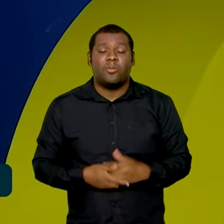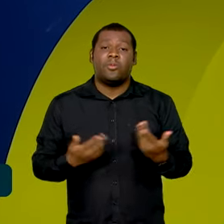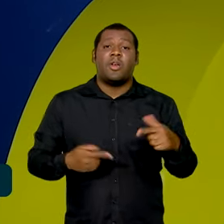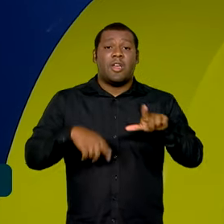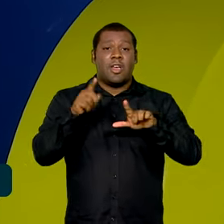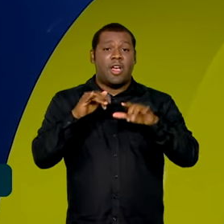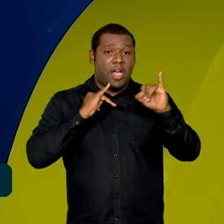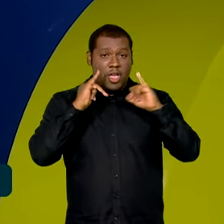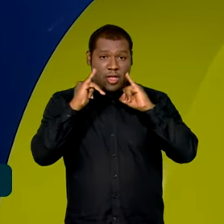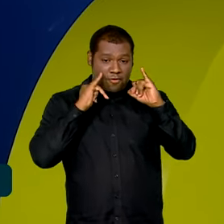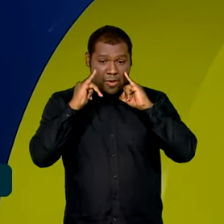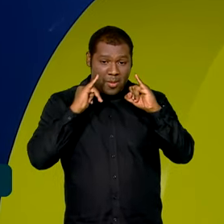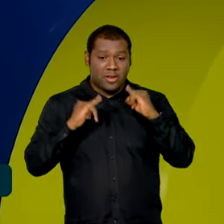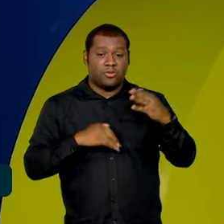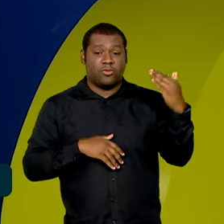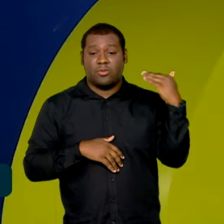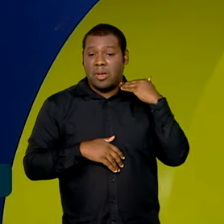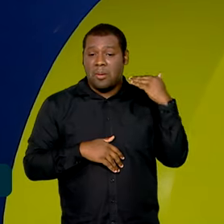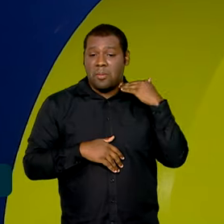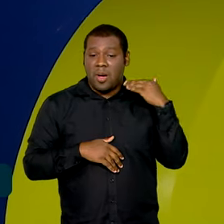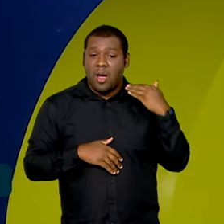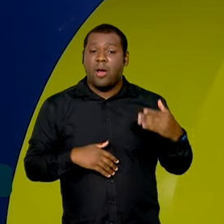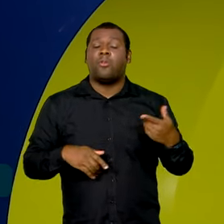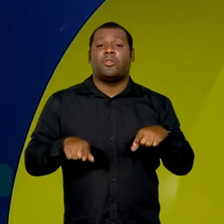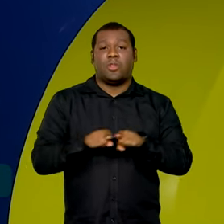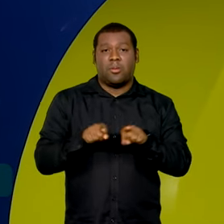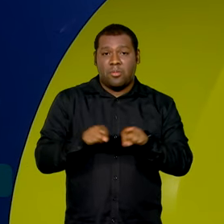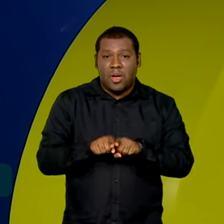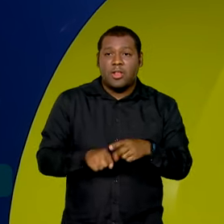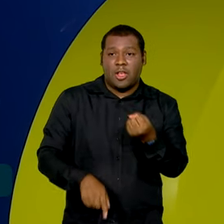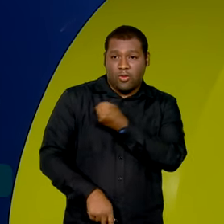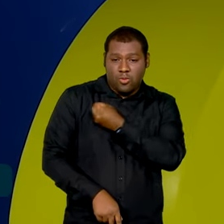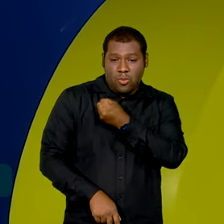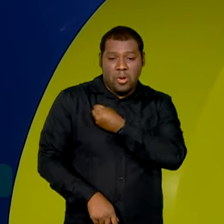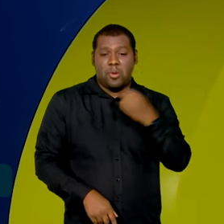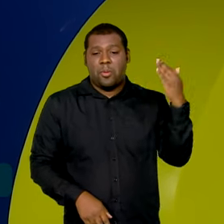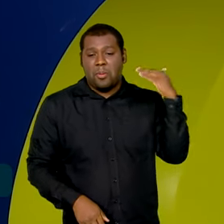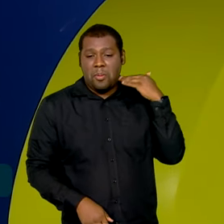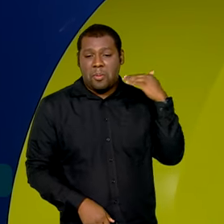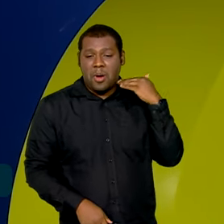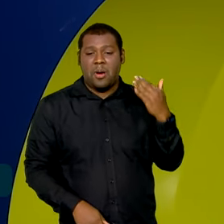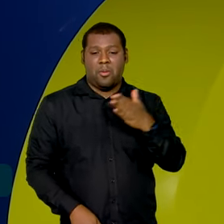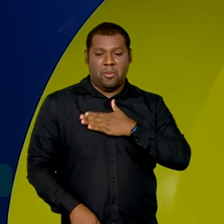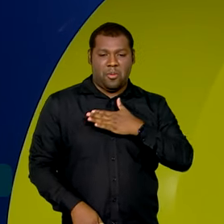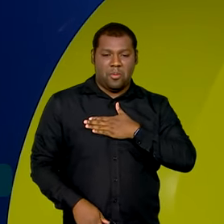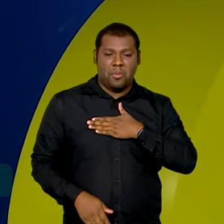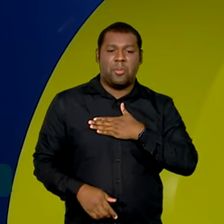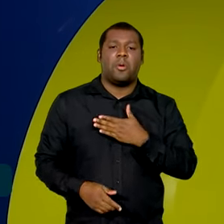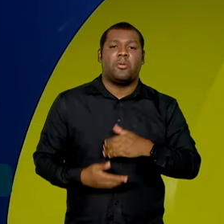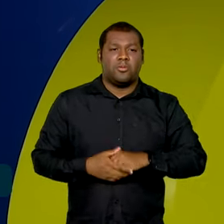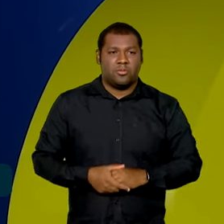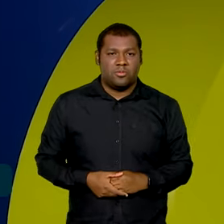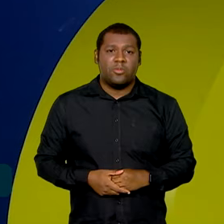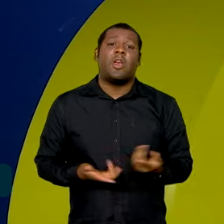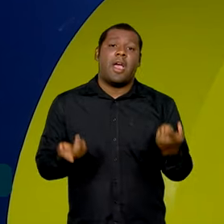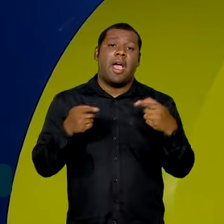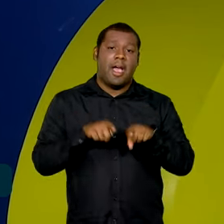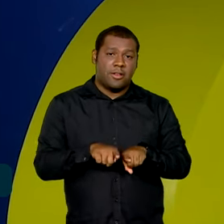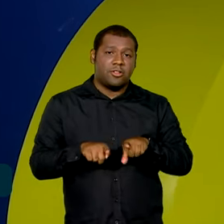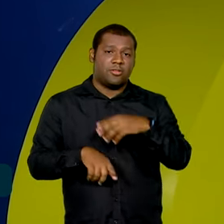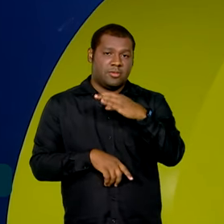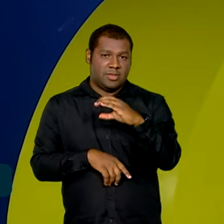dados bancários, da vinculação do número do meu banco, da conta corrente, junto ao meu CPF,